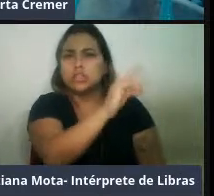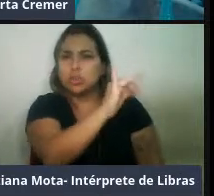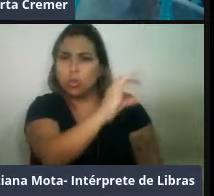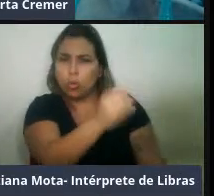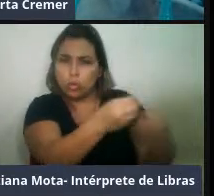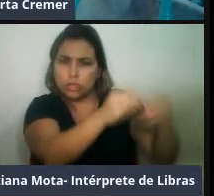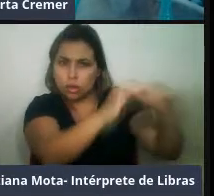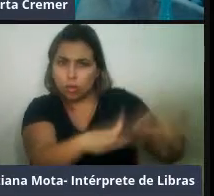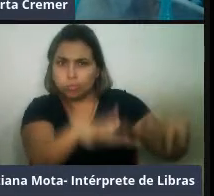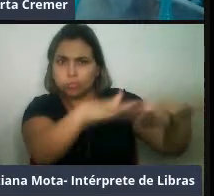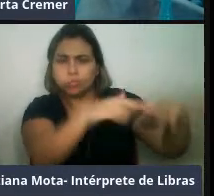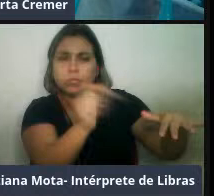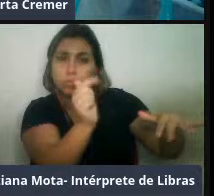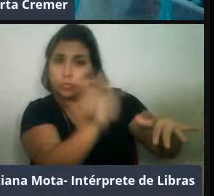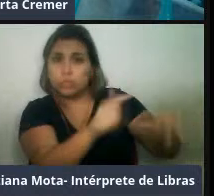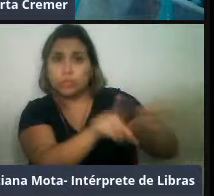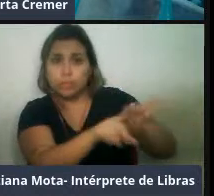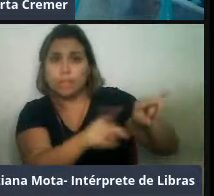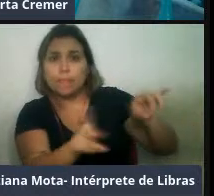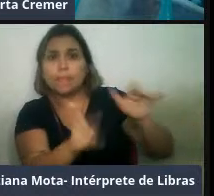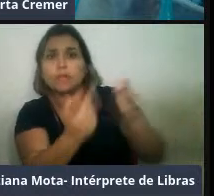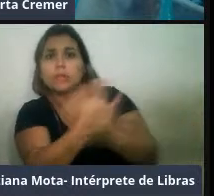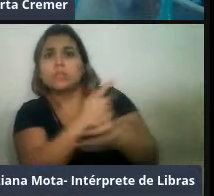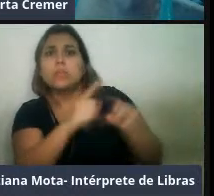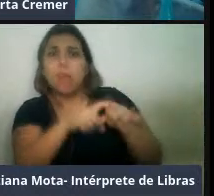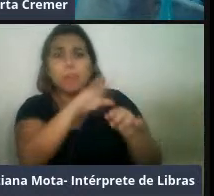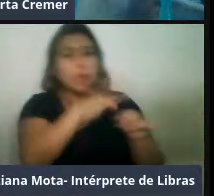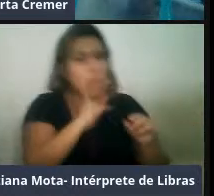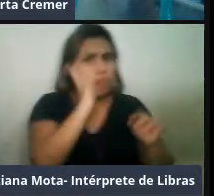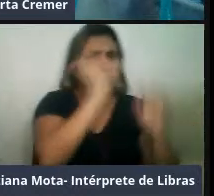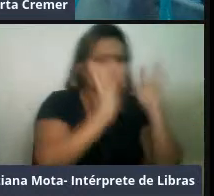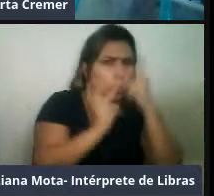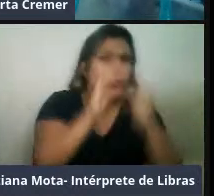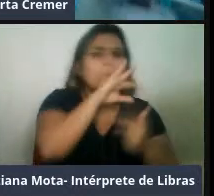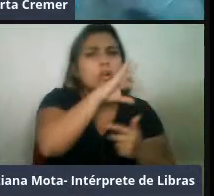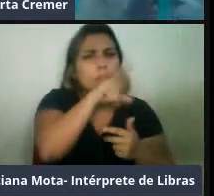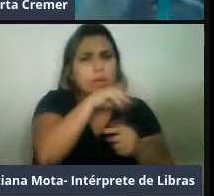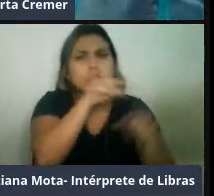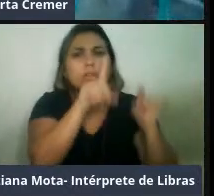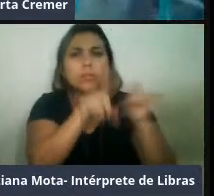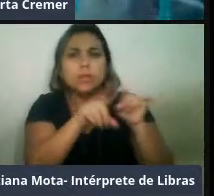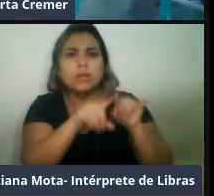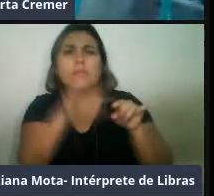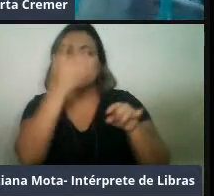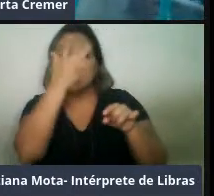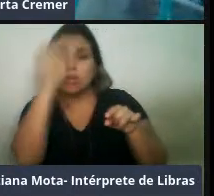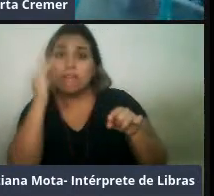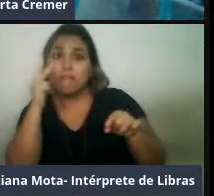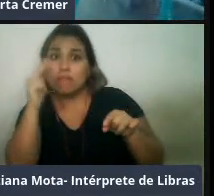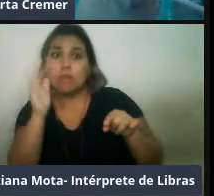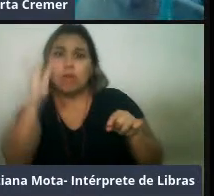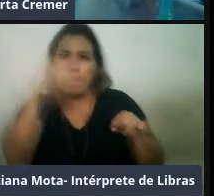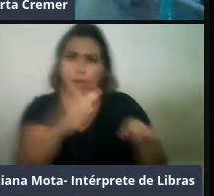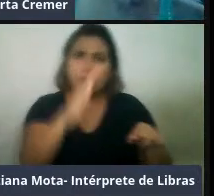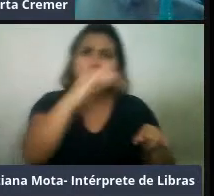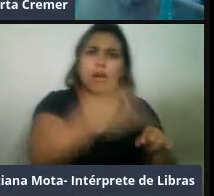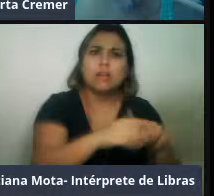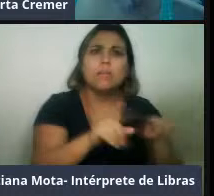né, que são realmente pintados, né, são animais muito bonitos, é aquele golfinho clássico, né, que nada na pro do navio,